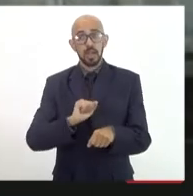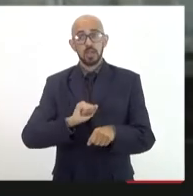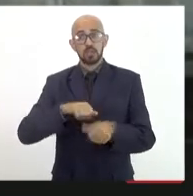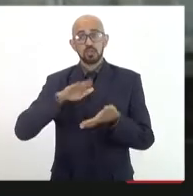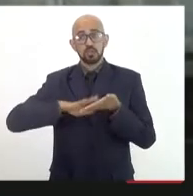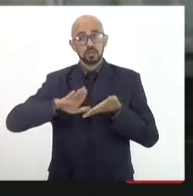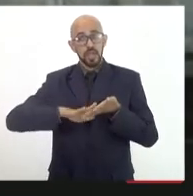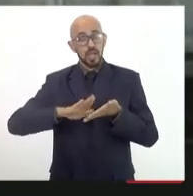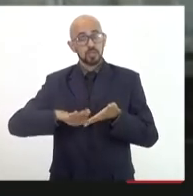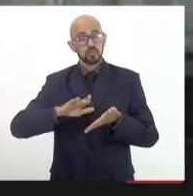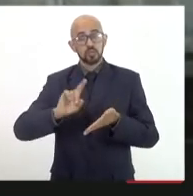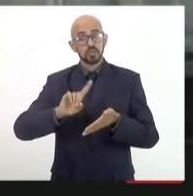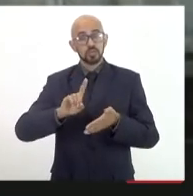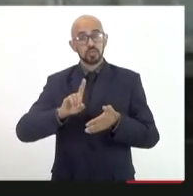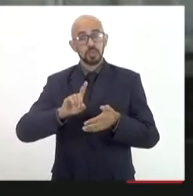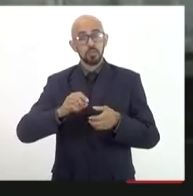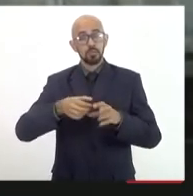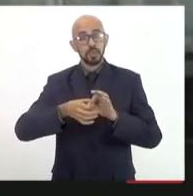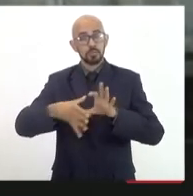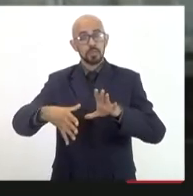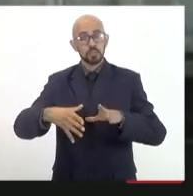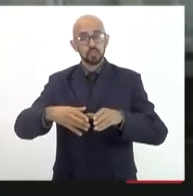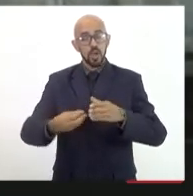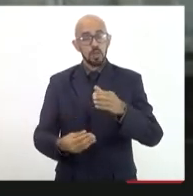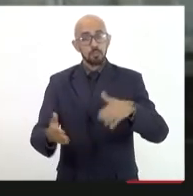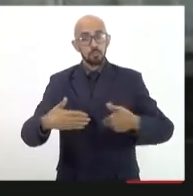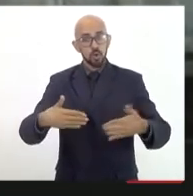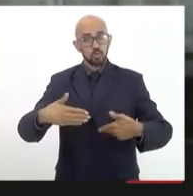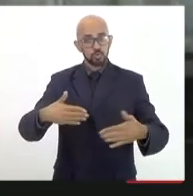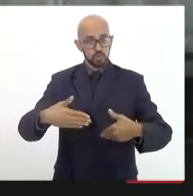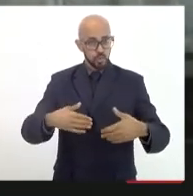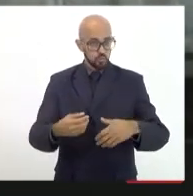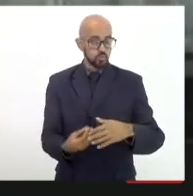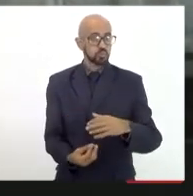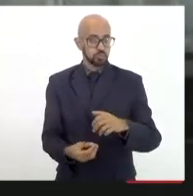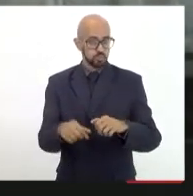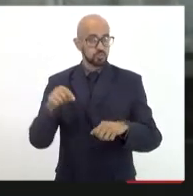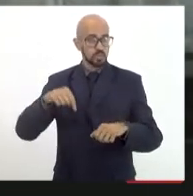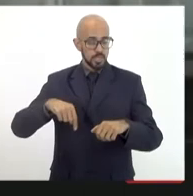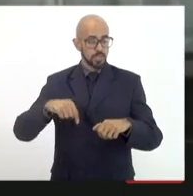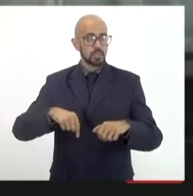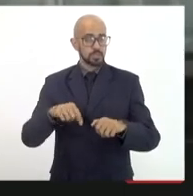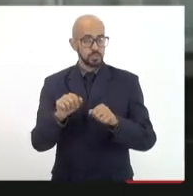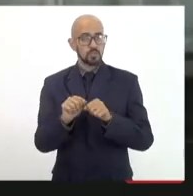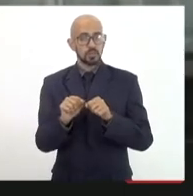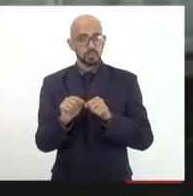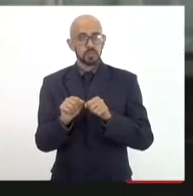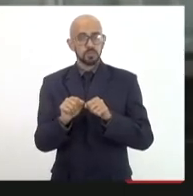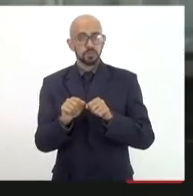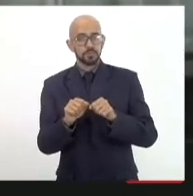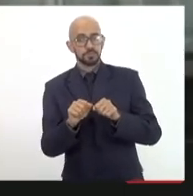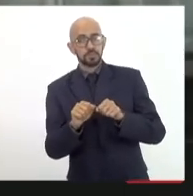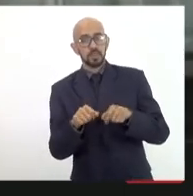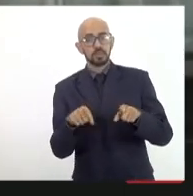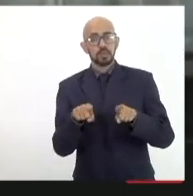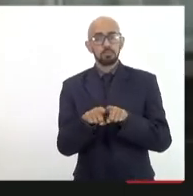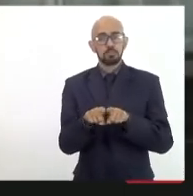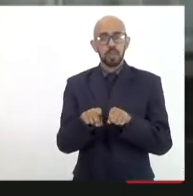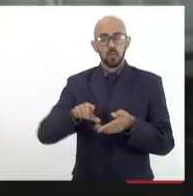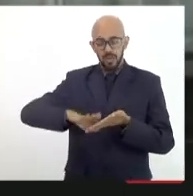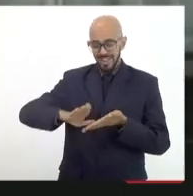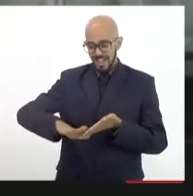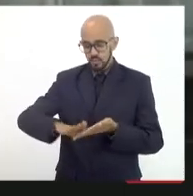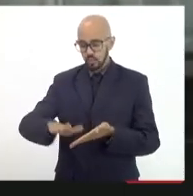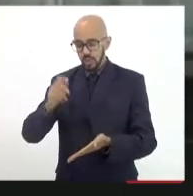produzir ventilador no nosso Estado. Medicamentos, a mesma coisa. O gasto com a compra de medicamentos sempre